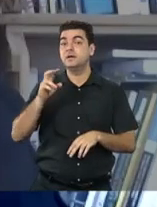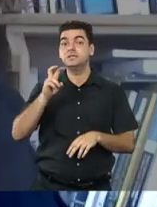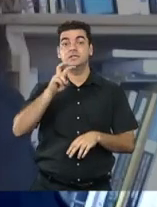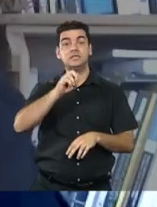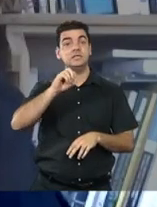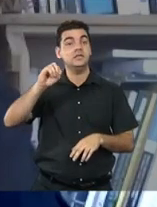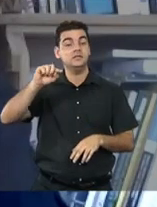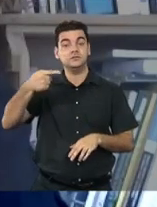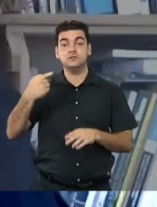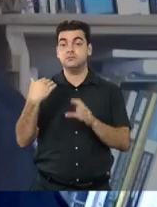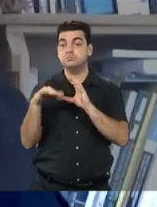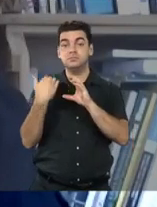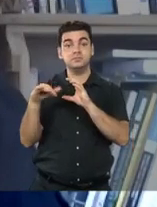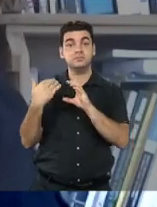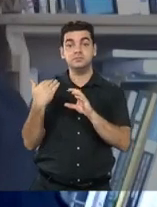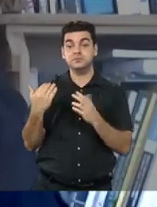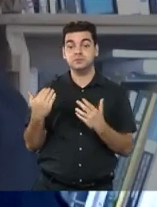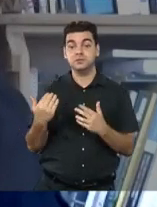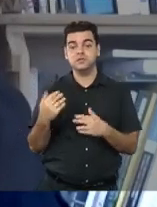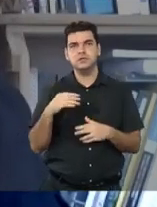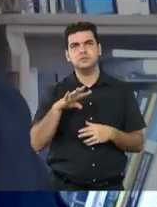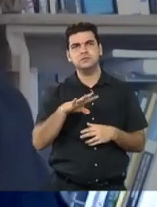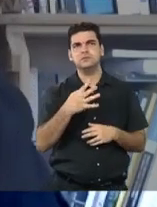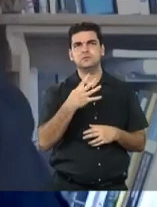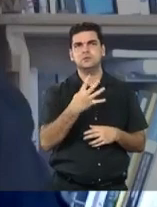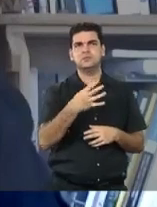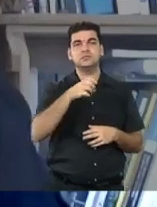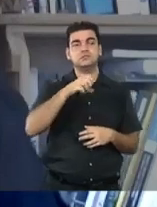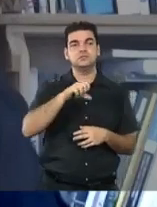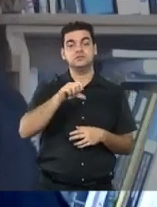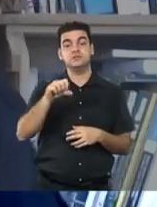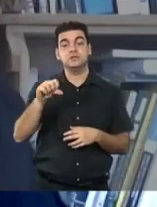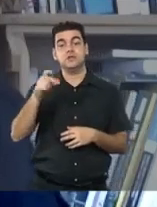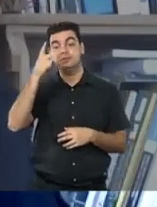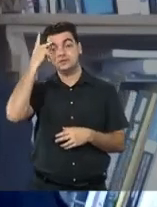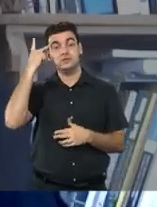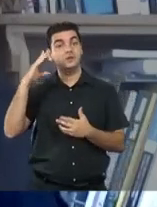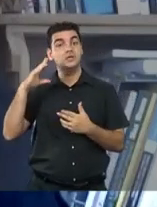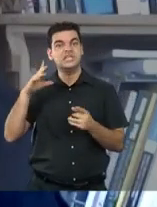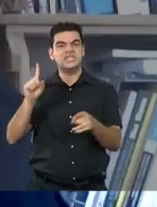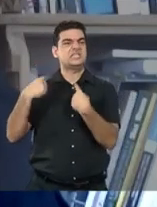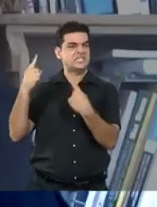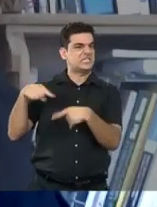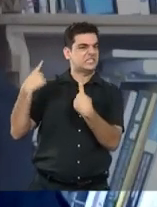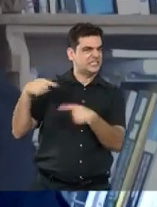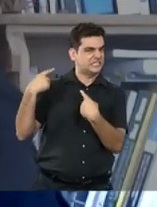mensagens lá. Essas 500, 499, são odiosas contra mim.